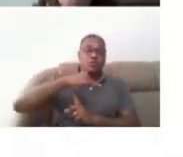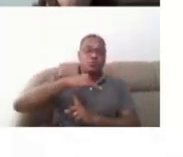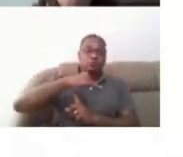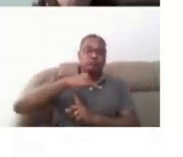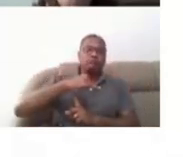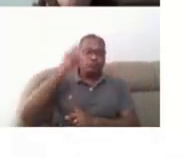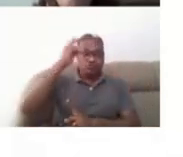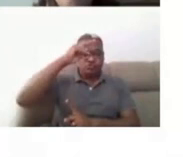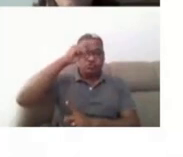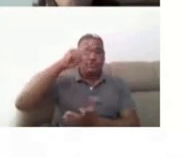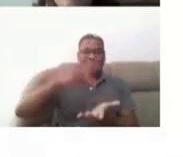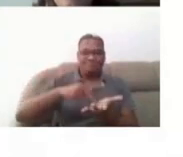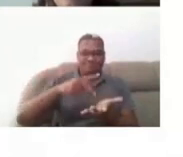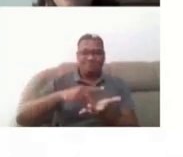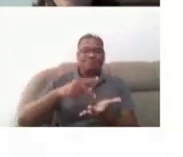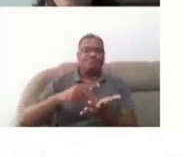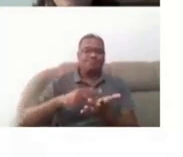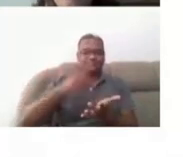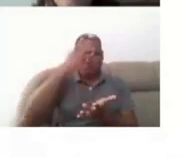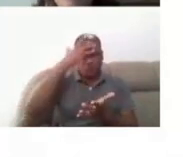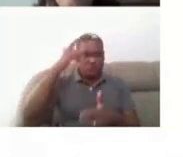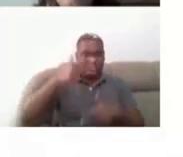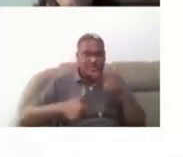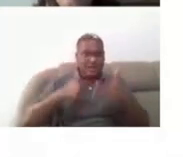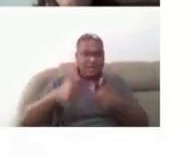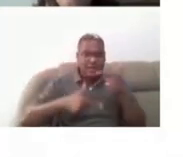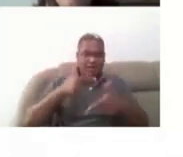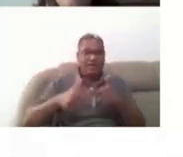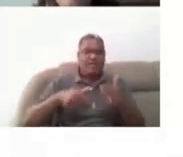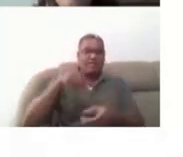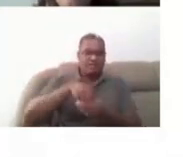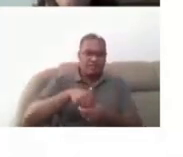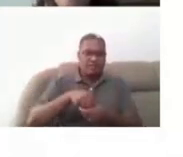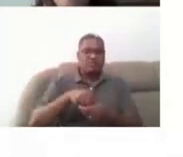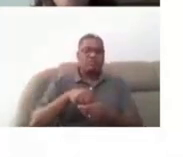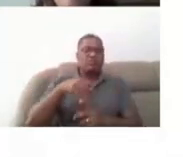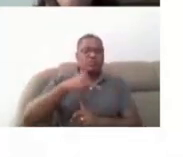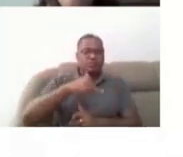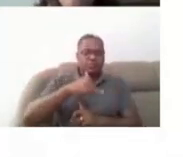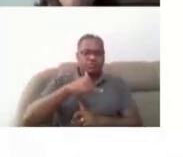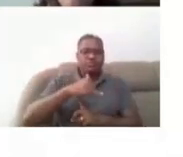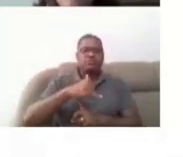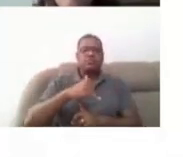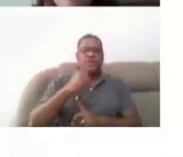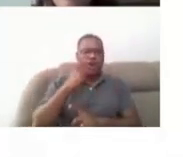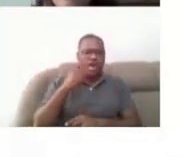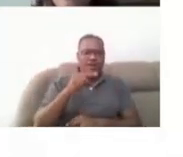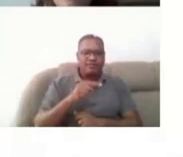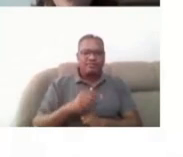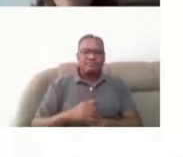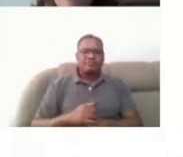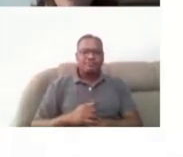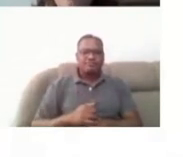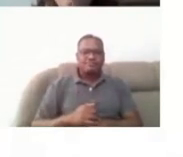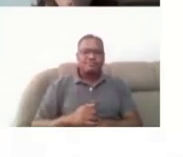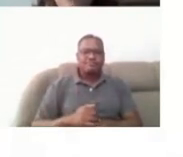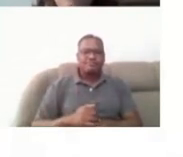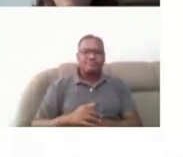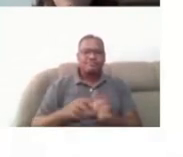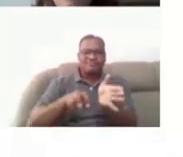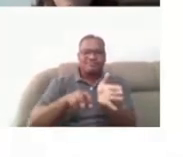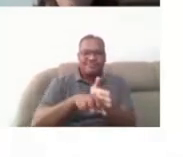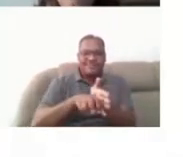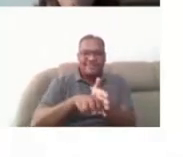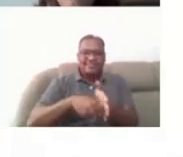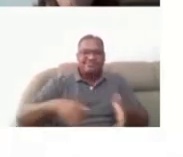Onde pessoas que trabalham no aeroporto, né? Estão locomovendo no cadeirante, né? Pegando aí